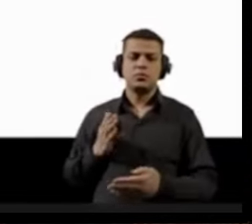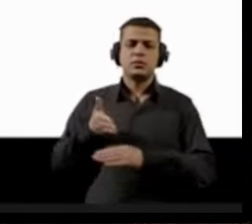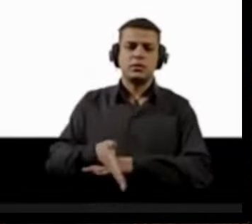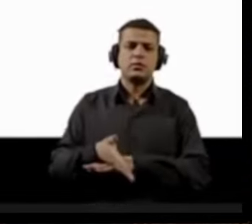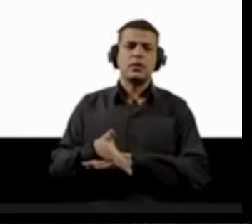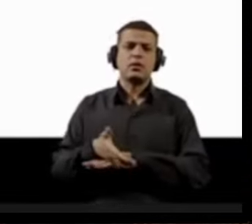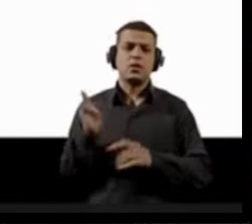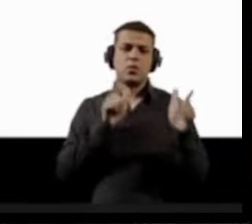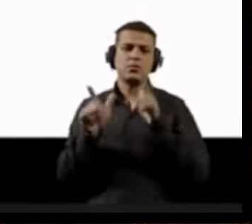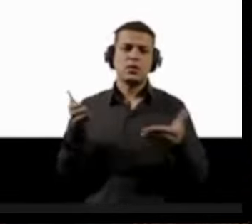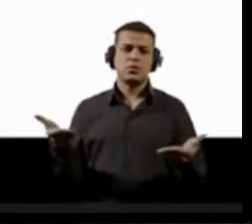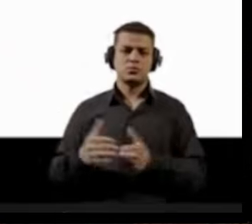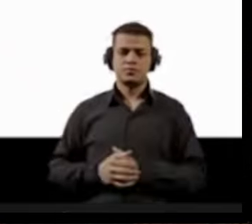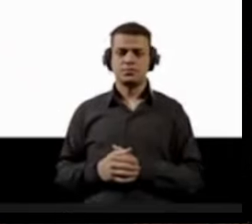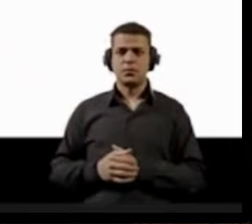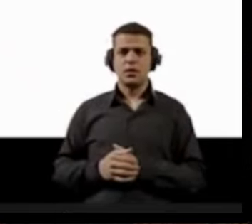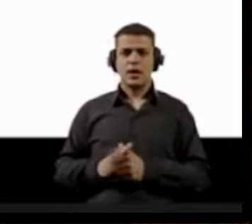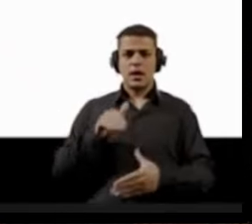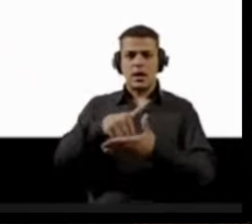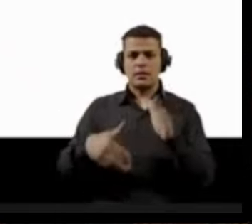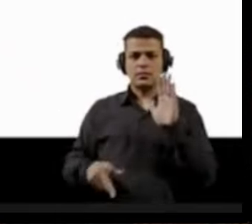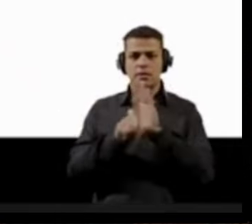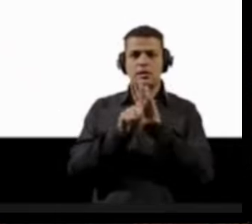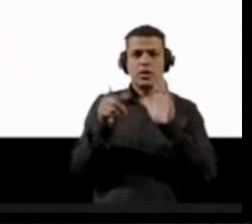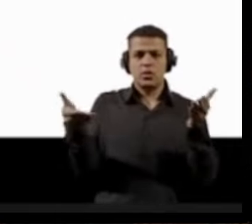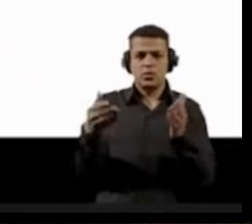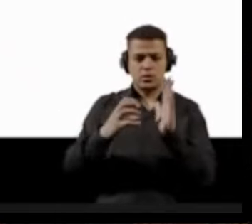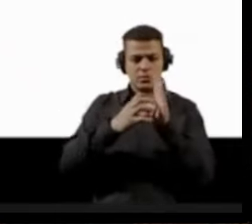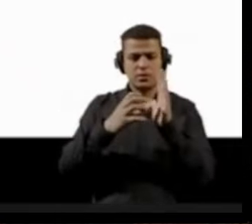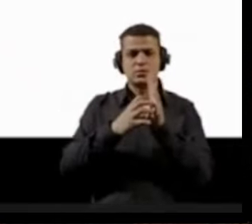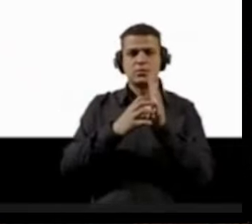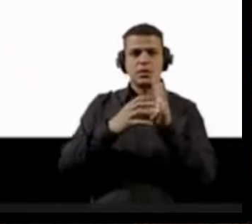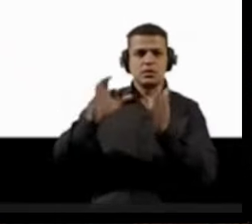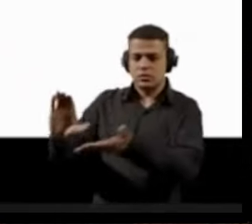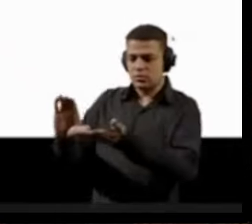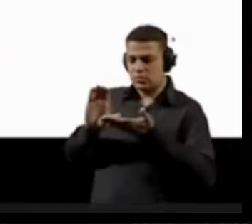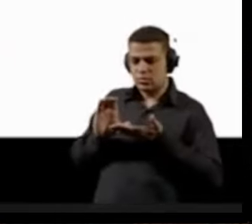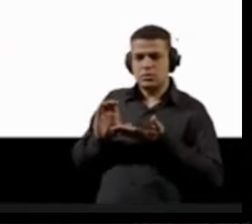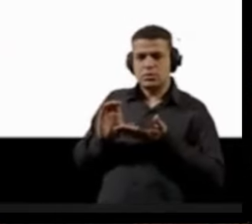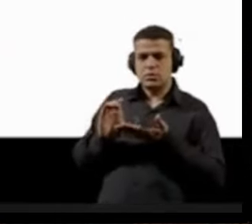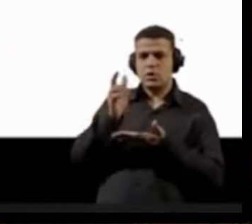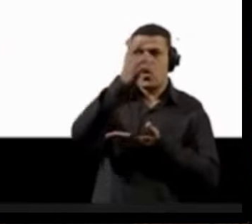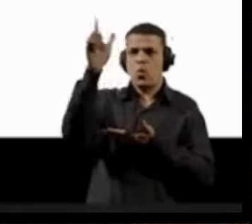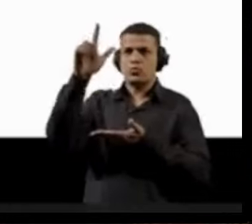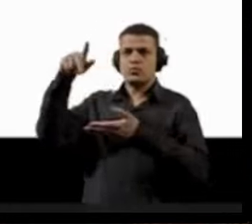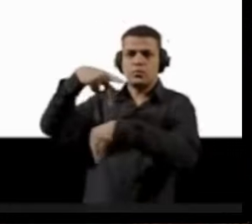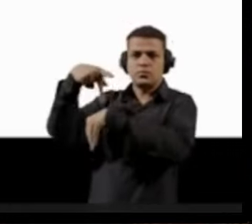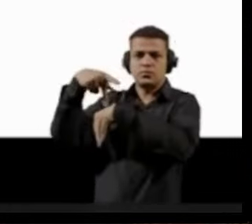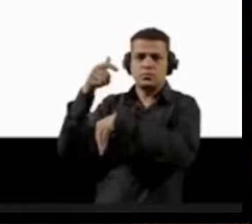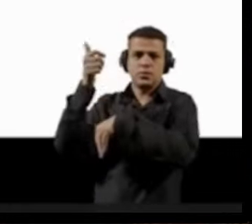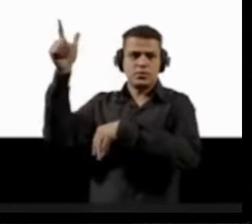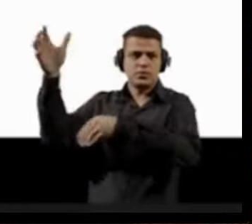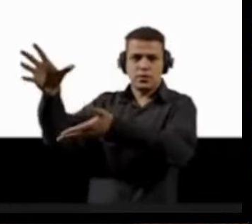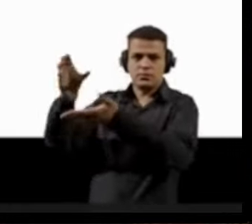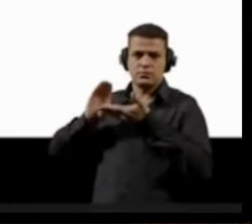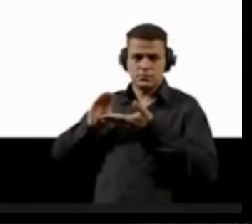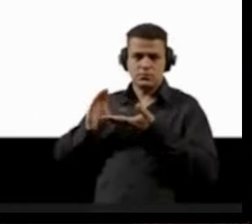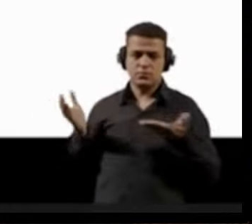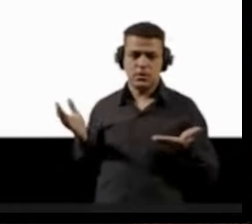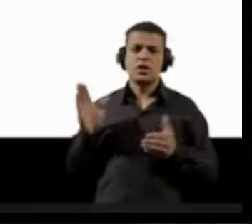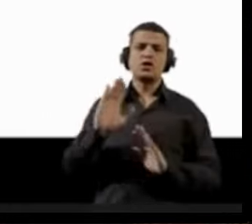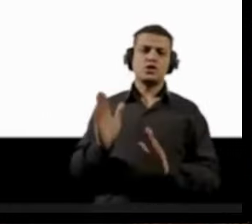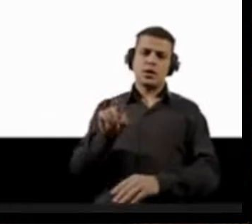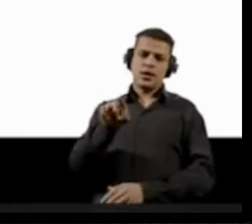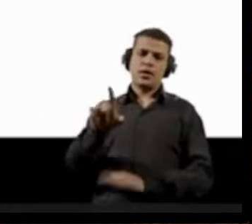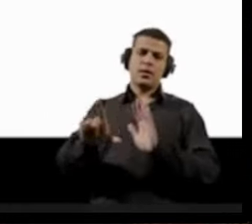eleitoral hoje, ela proíbe que partidos políticos recebam dinheiro de fora do Brasil. Isso já